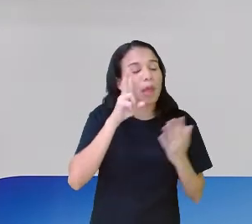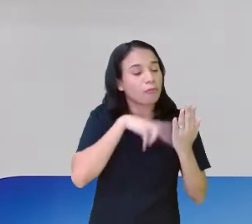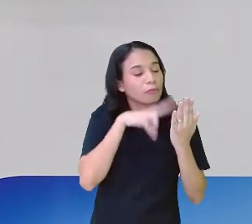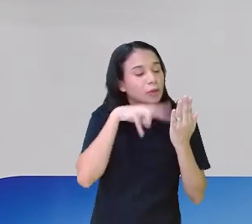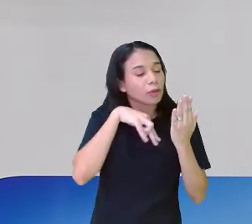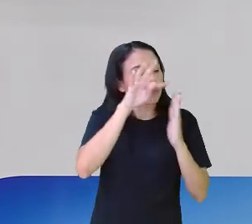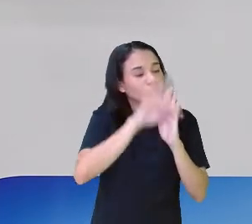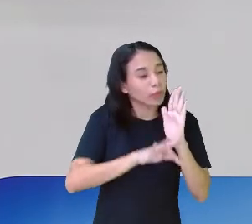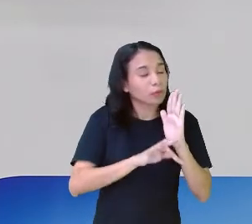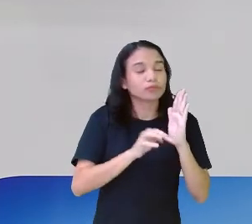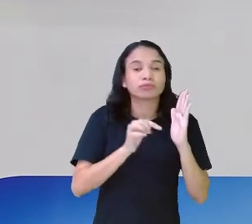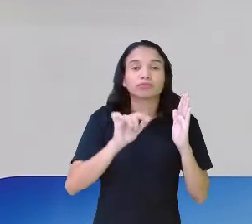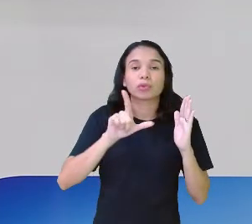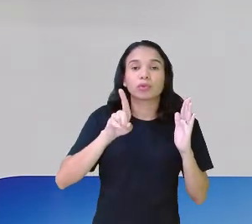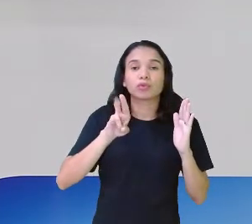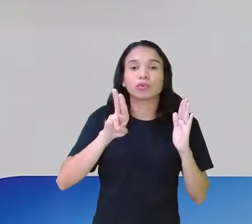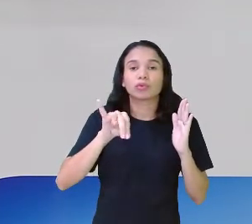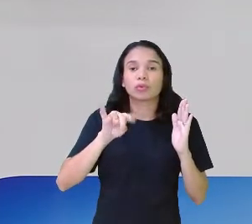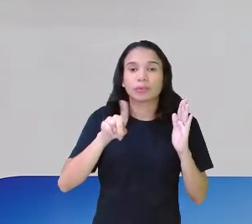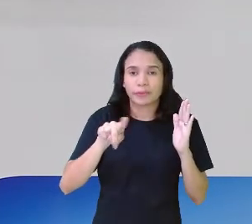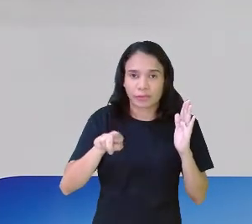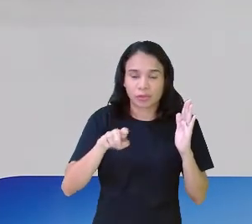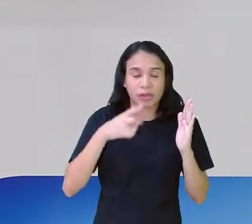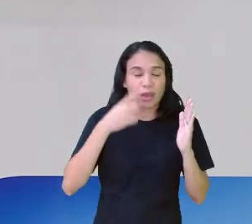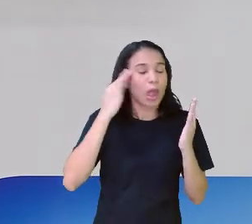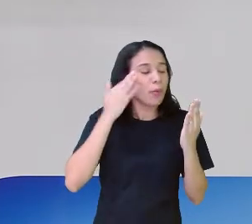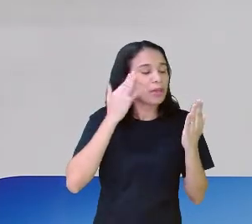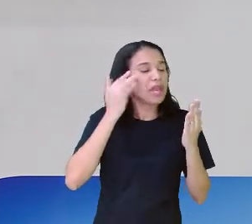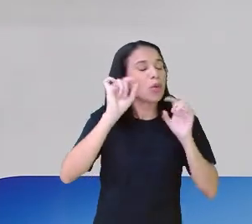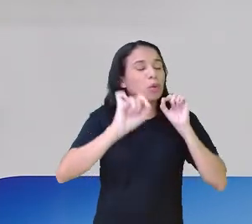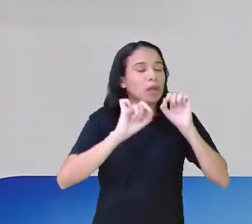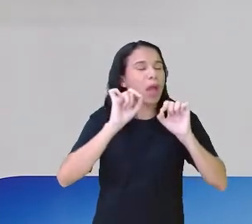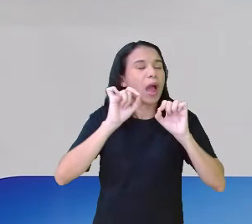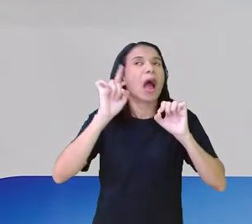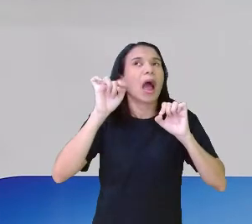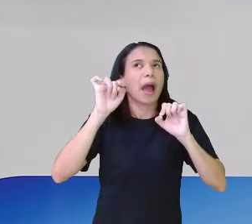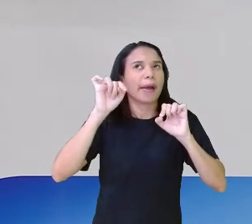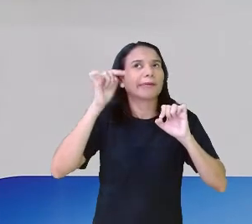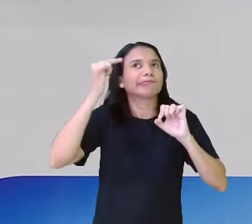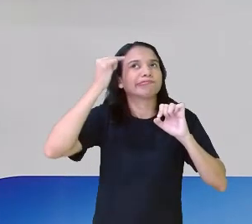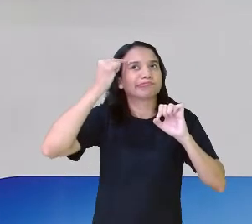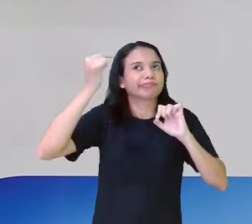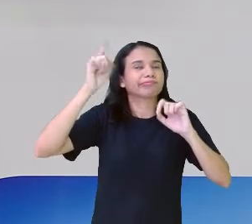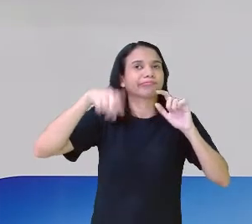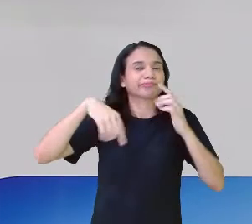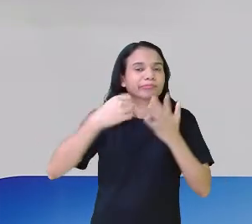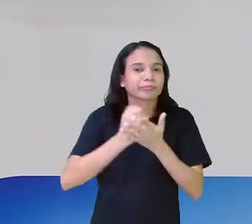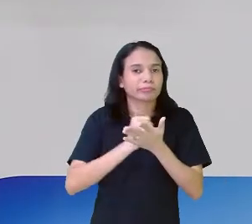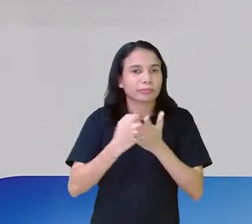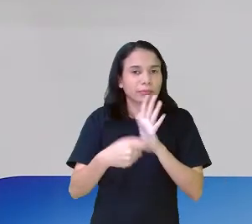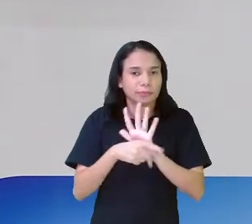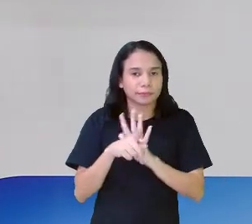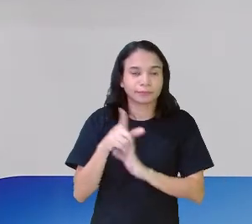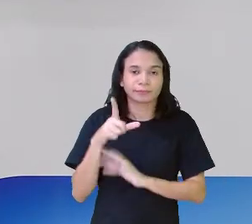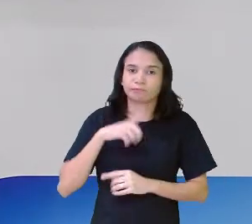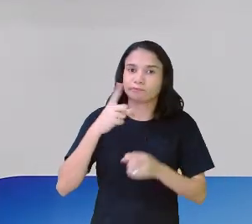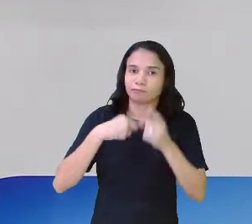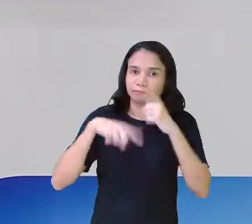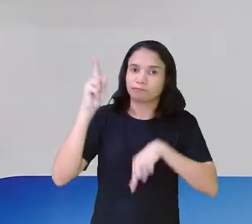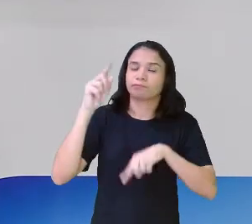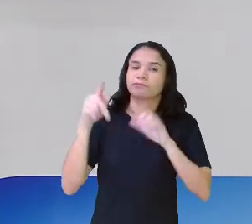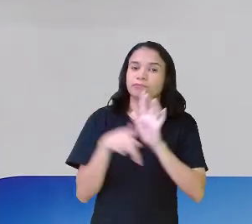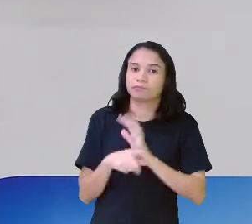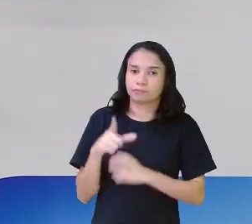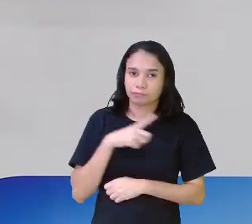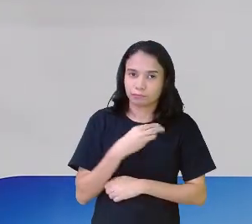eu consigo entender do que se trata. Eu tenho uma noção ali, não é, desse jogo que está sendo tanto sucesso